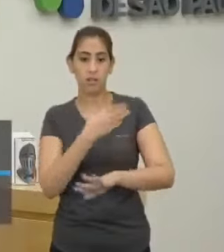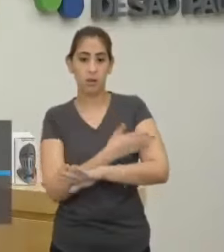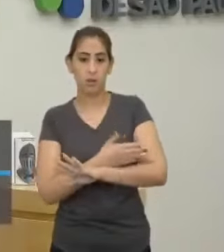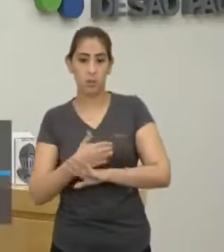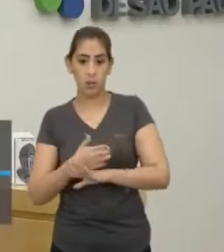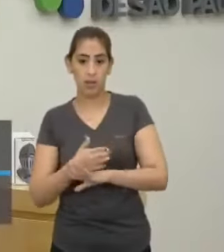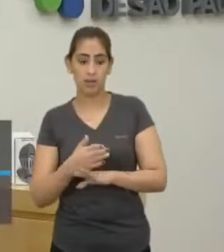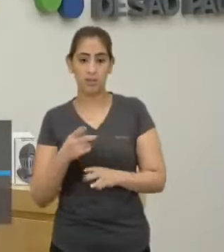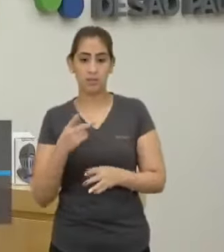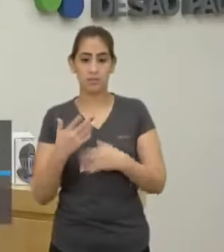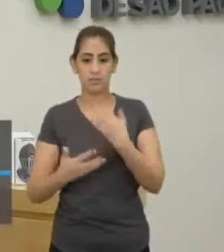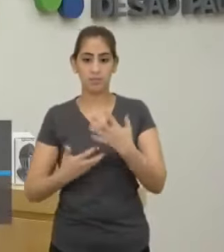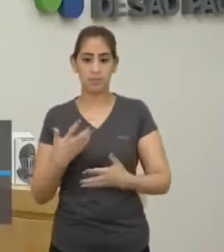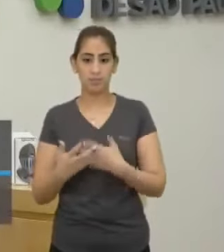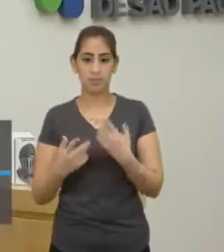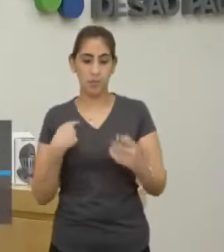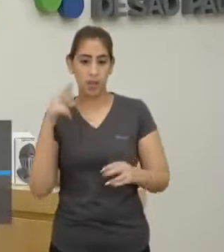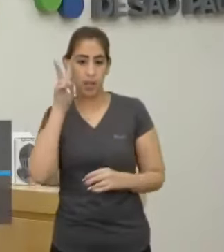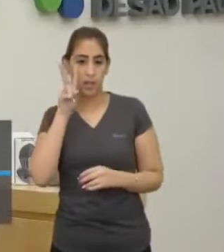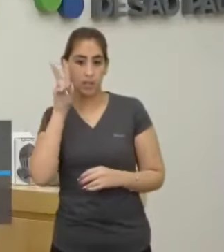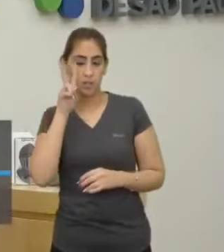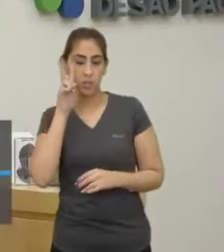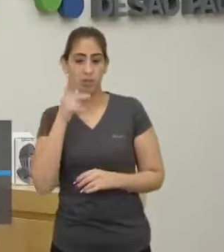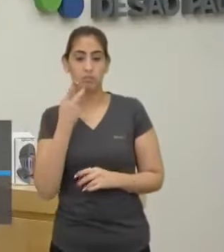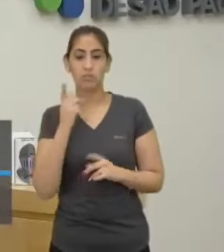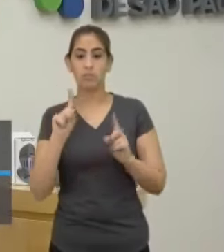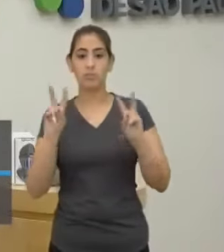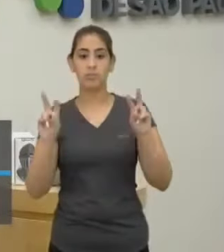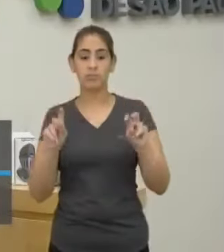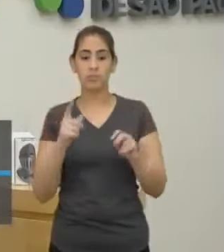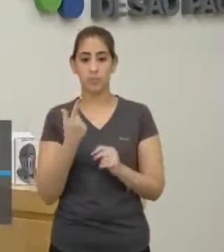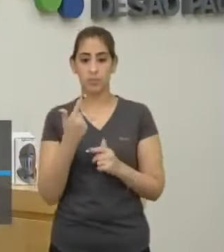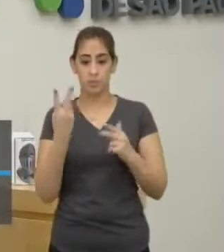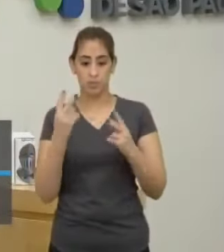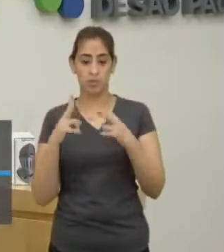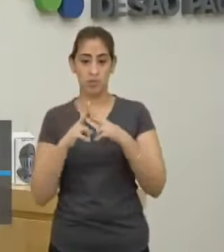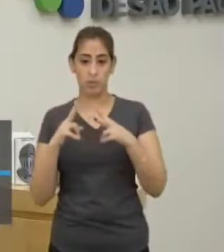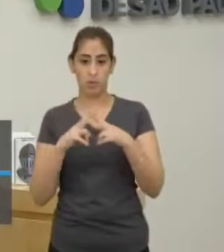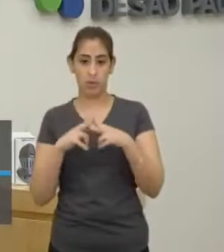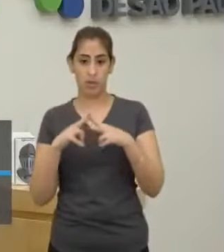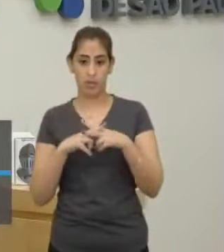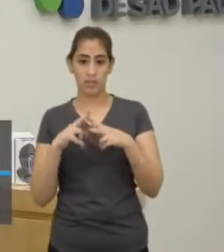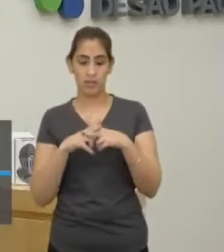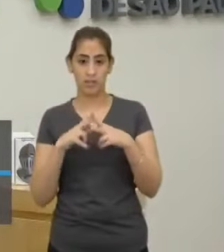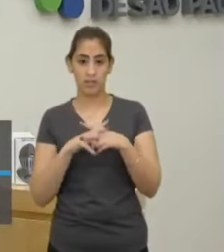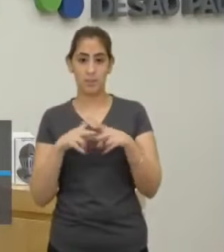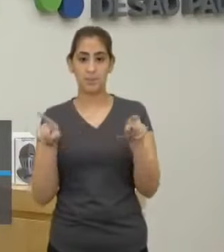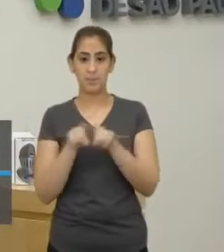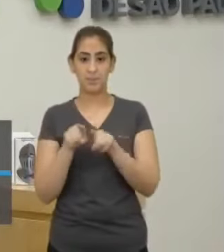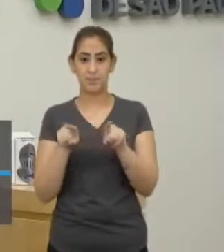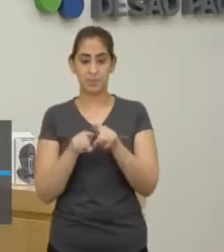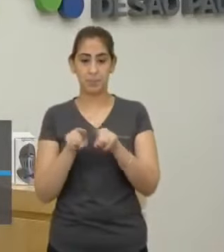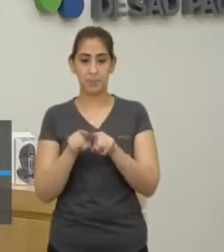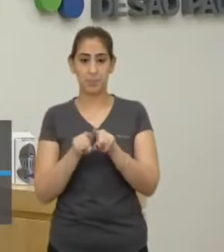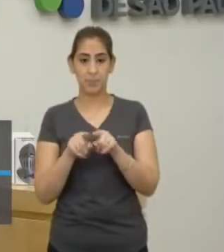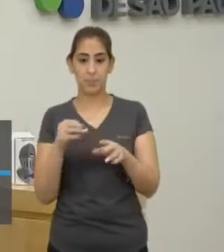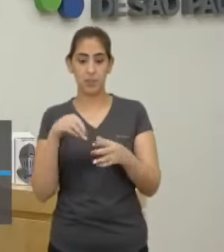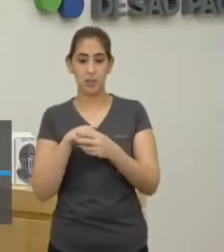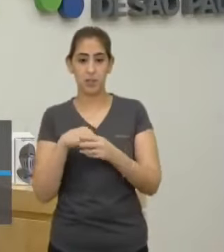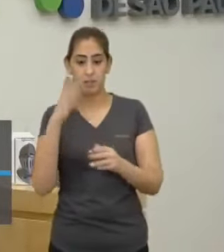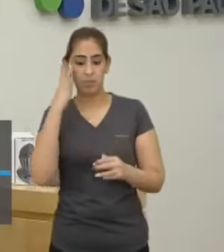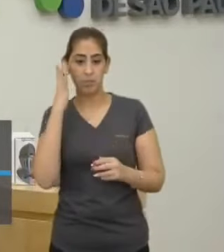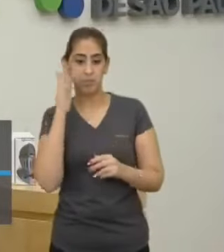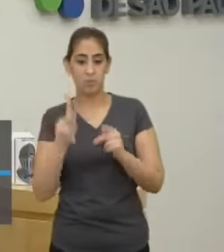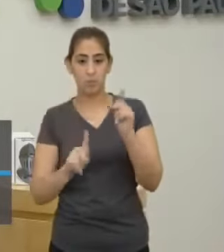agir E a história prova isso Com extrema violência Contra os seus iguais Contra o seu próprio povo